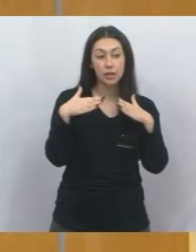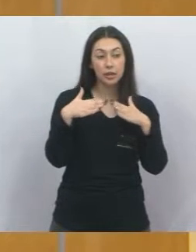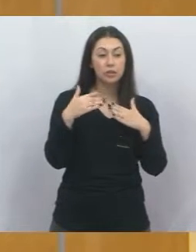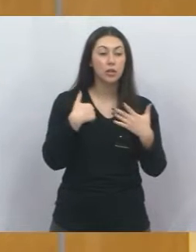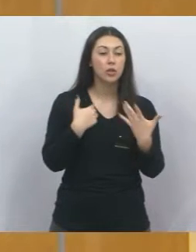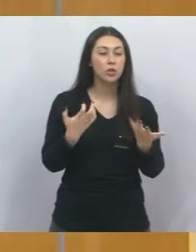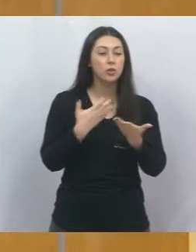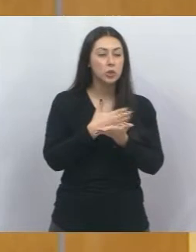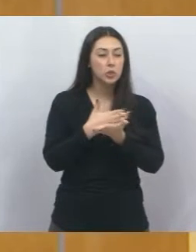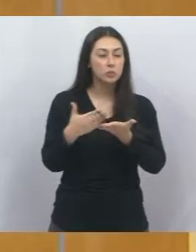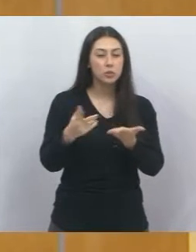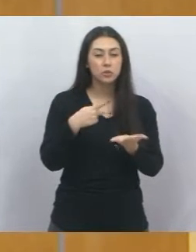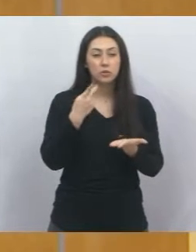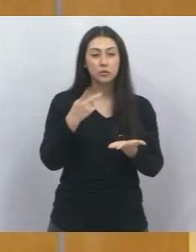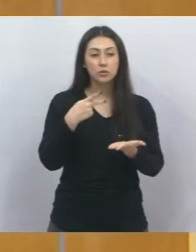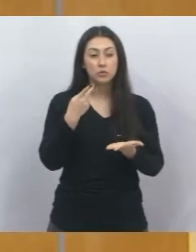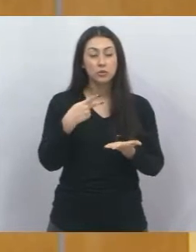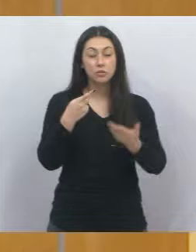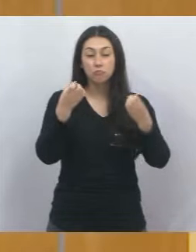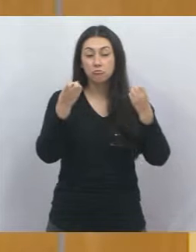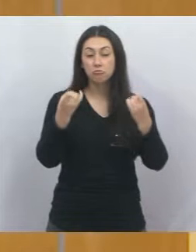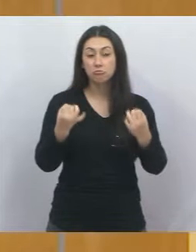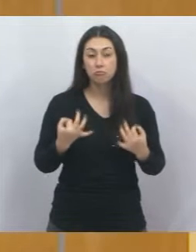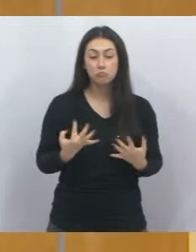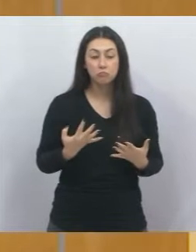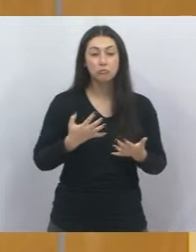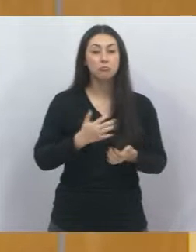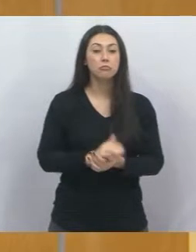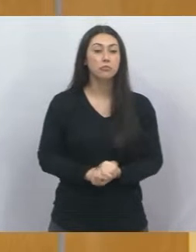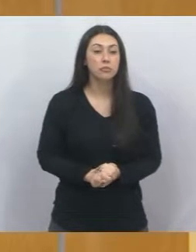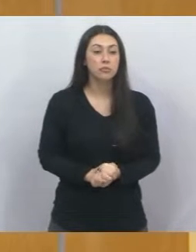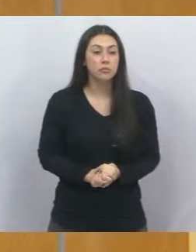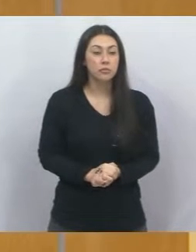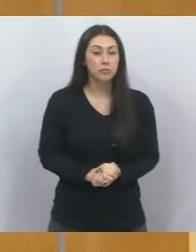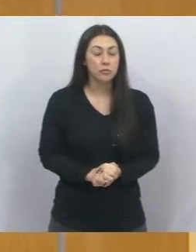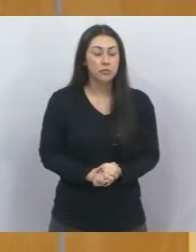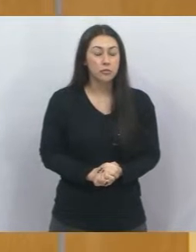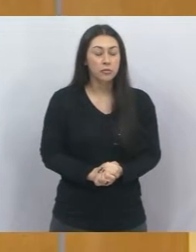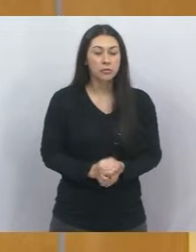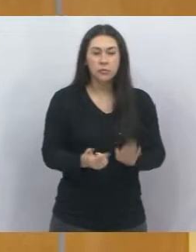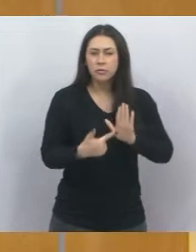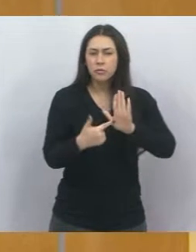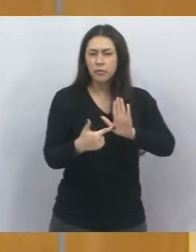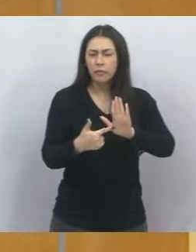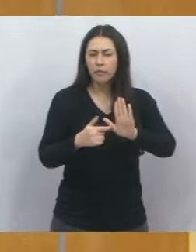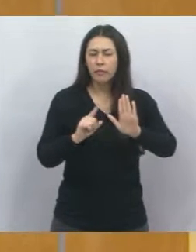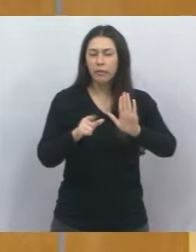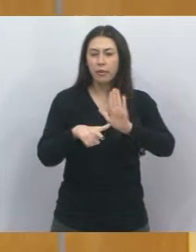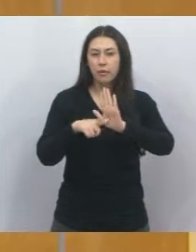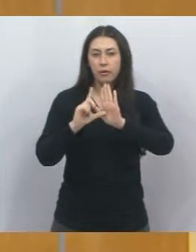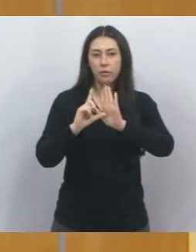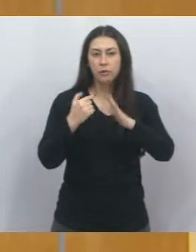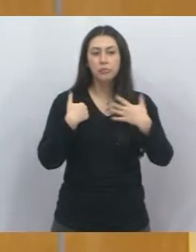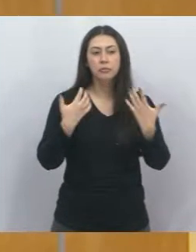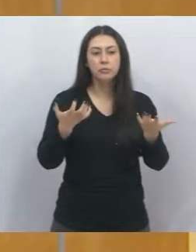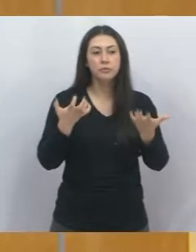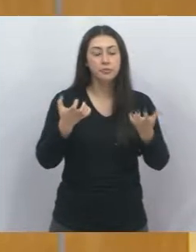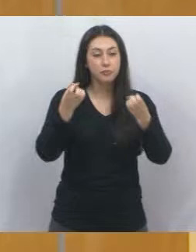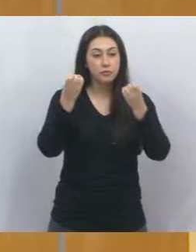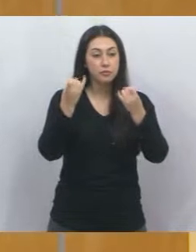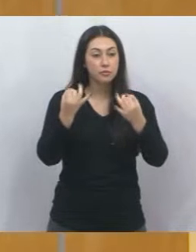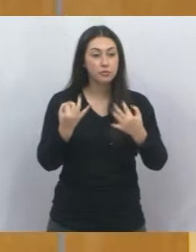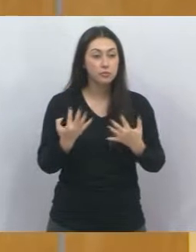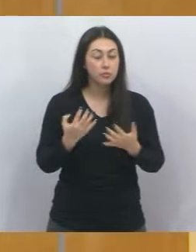Eu quero começar a minha fala dizendo, antes de começar a mostrar os vídeos, o slide, eu quero dizer sobre a marcha